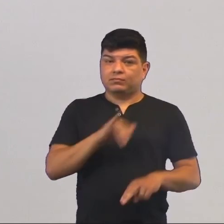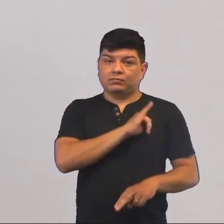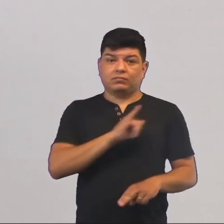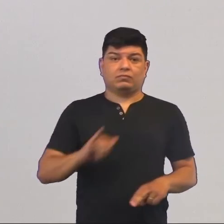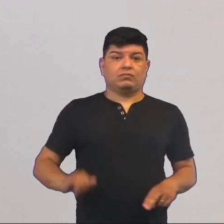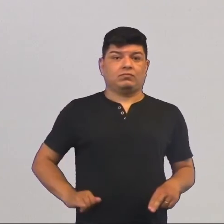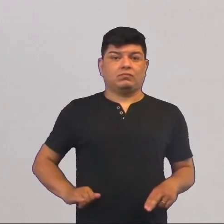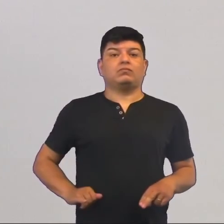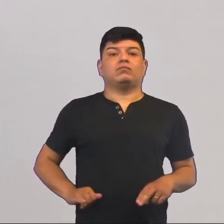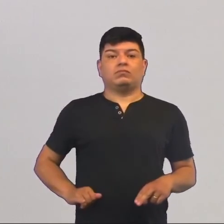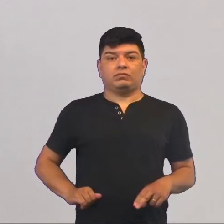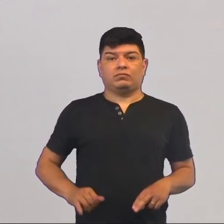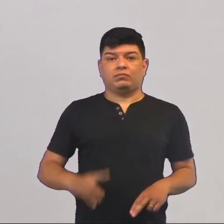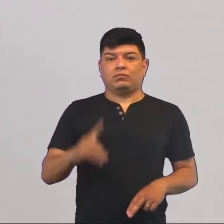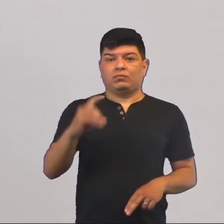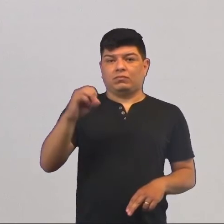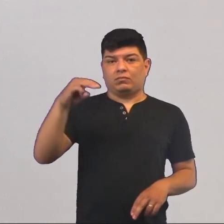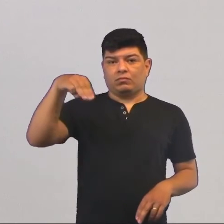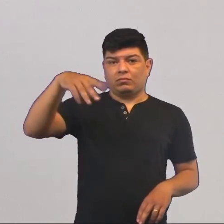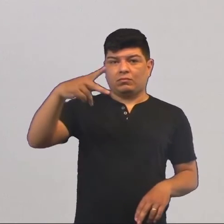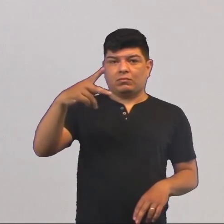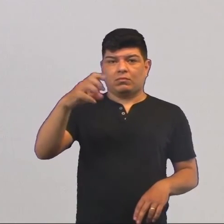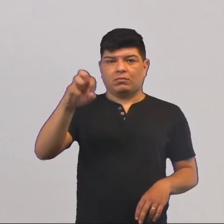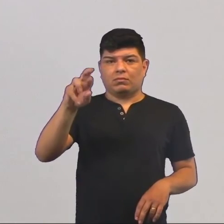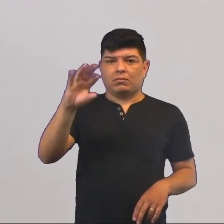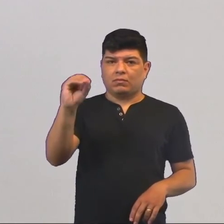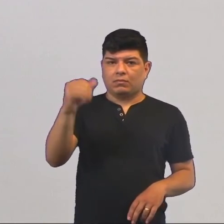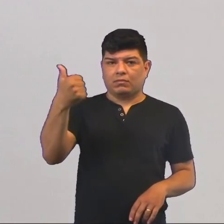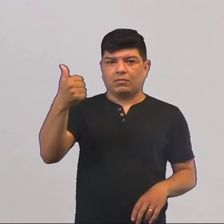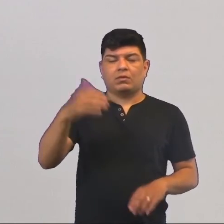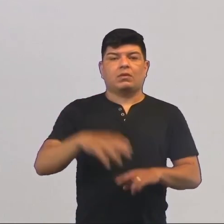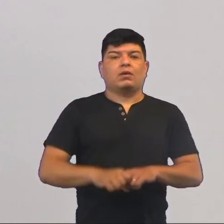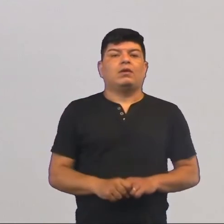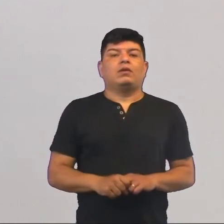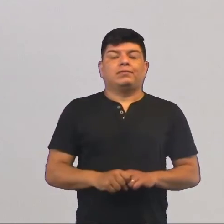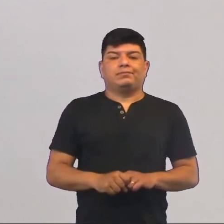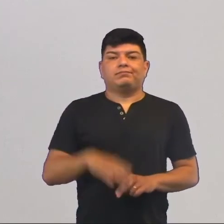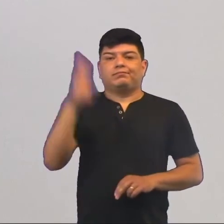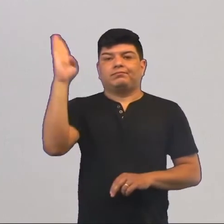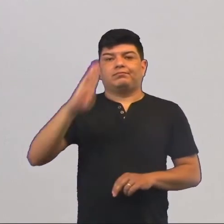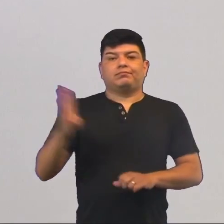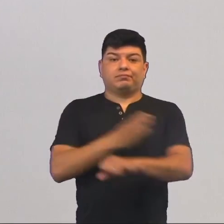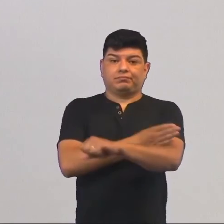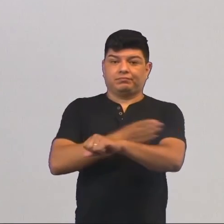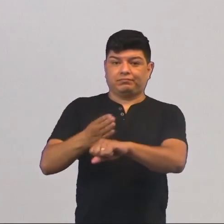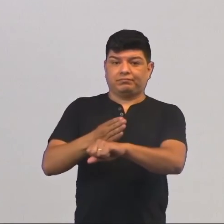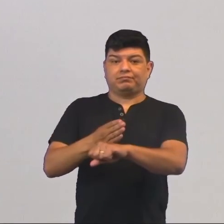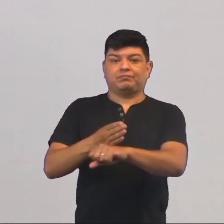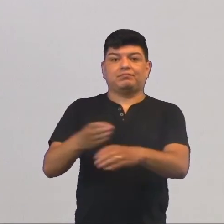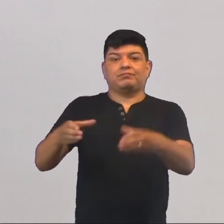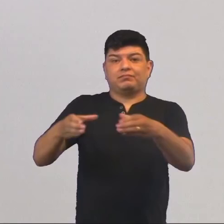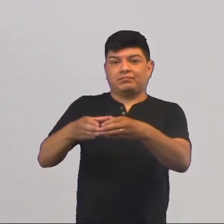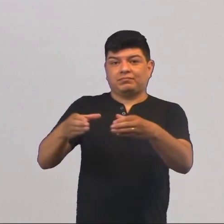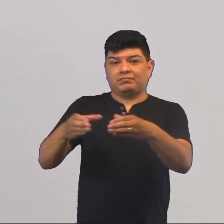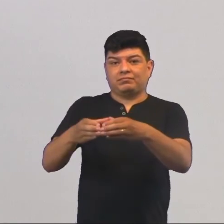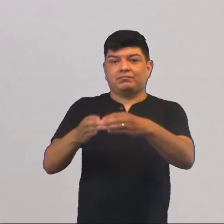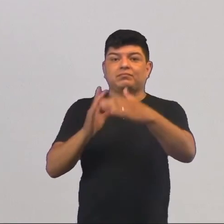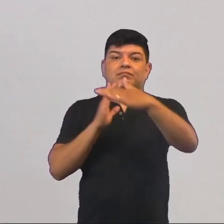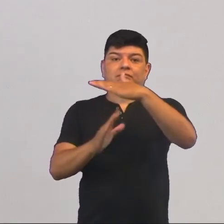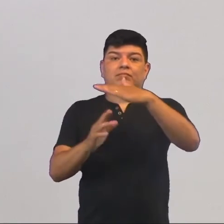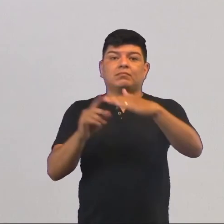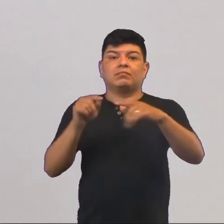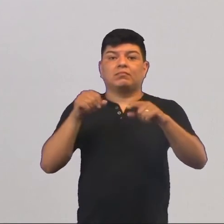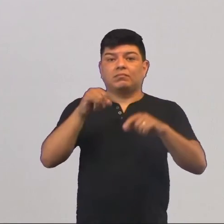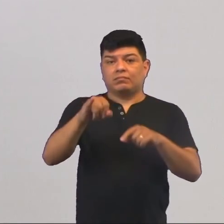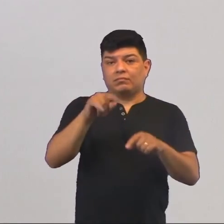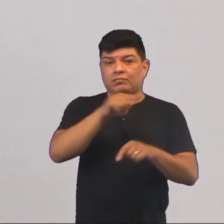imperador Dom Pedro I. O que acontece? O Brasil estava acostumado a ser colônia. E se você não